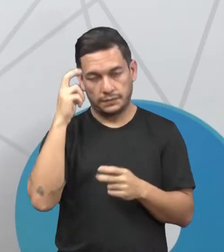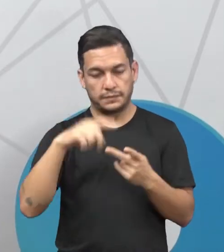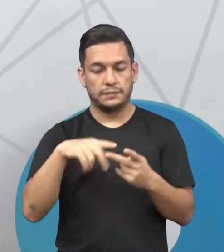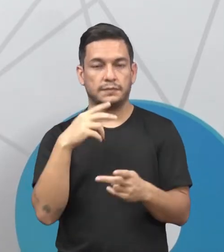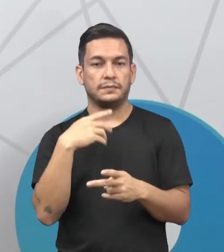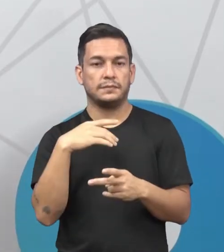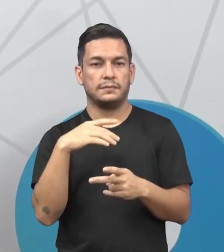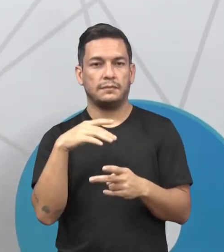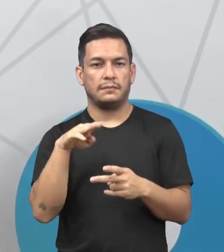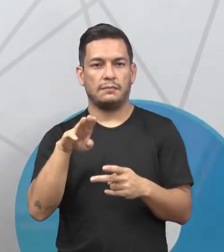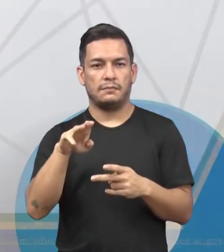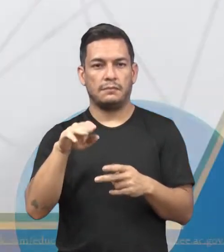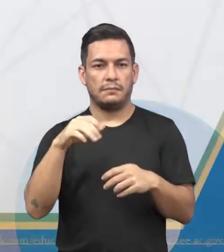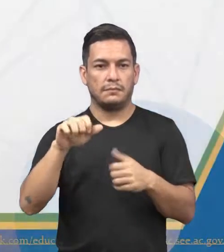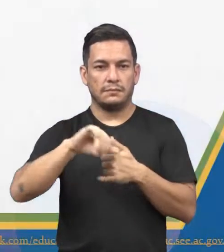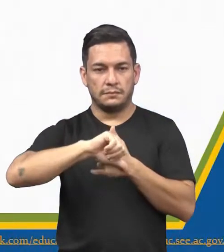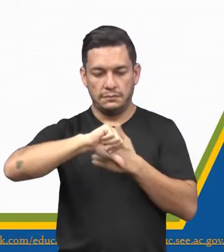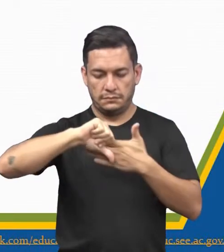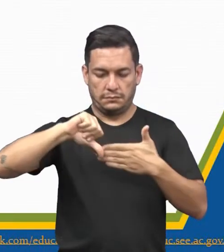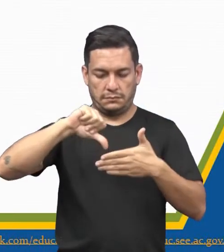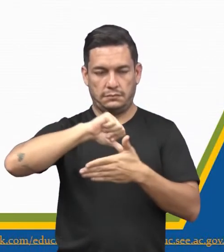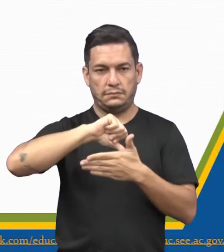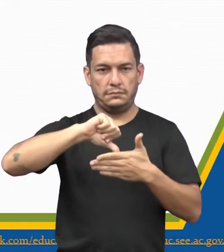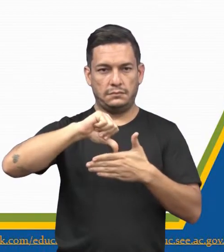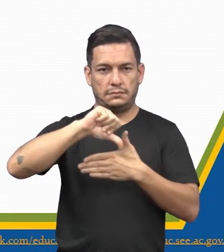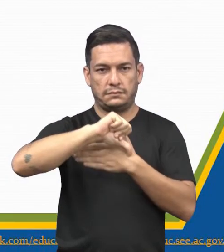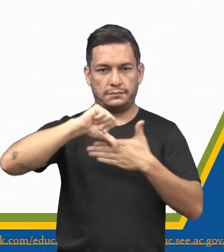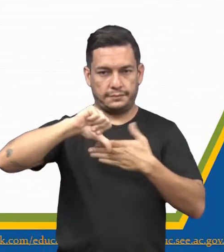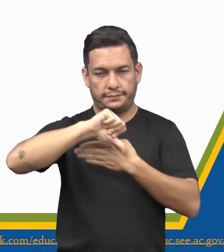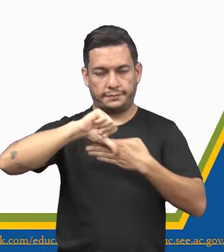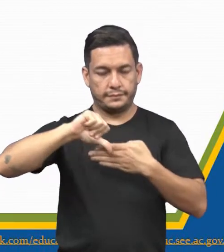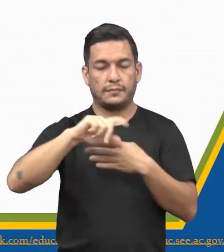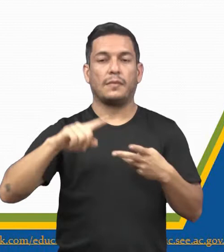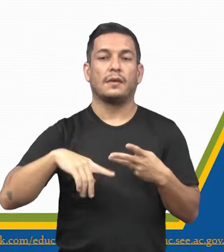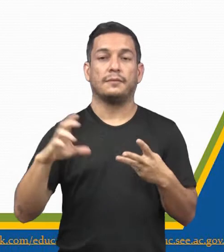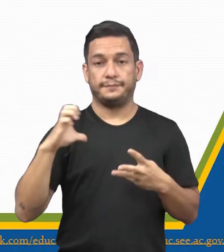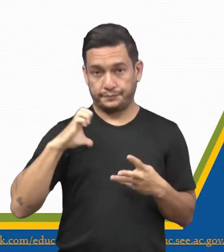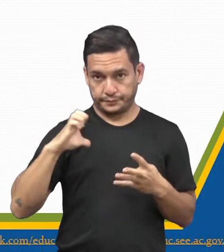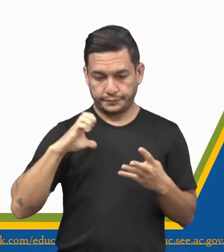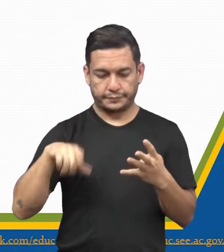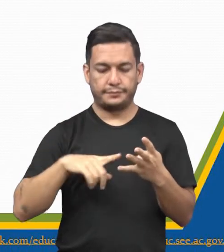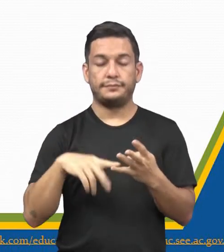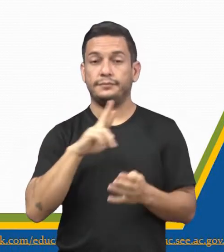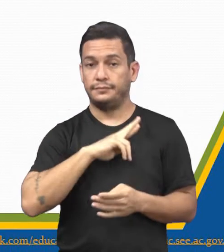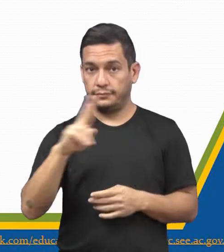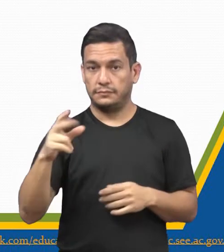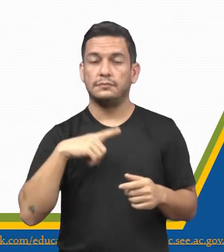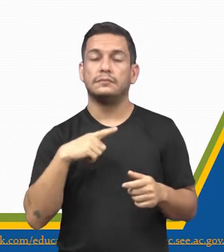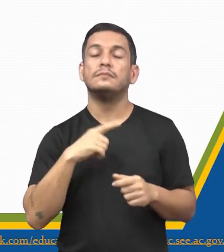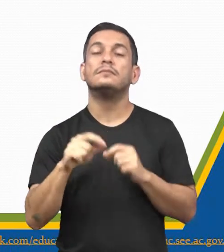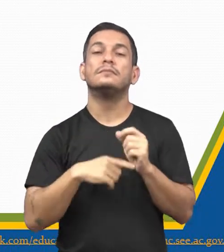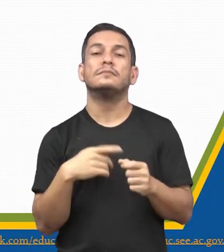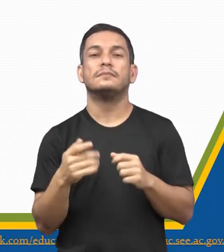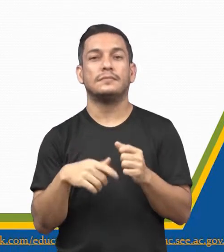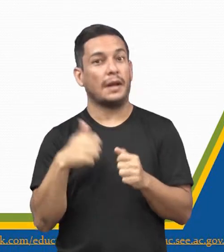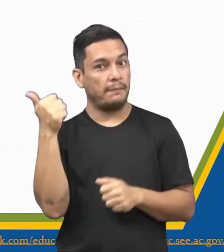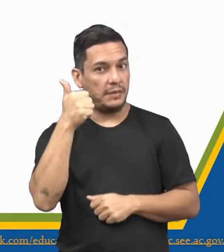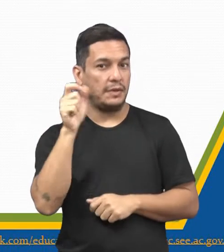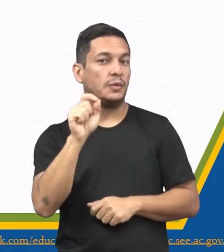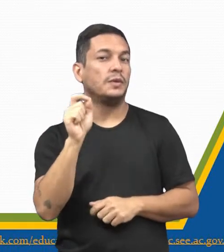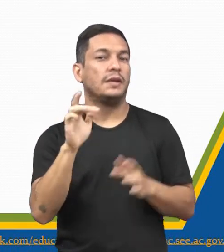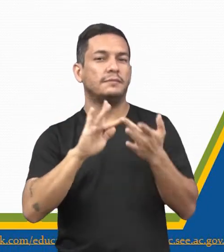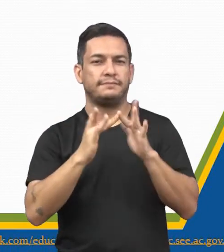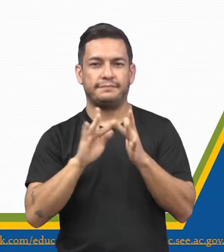moral, ética, religiosa, né? Nós temos quatro basicamente, a família, que é o nosso primeiro